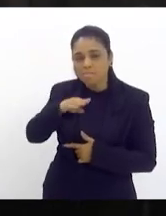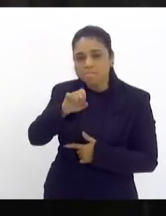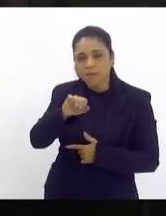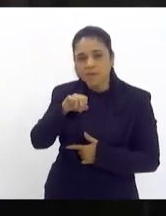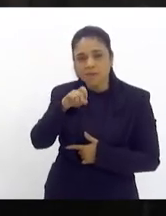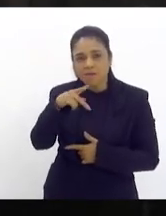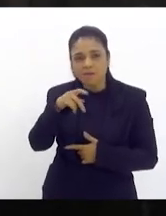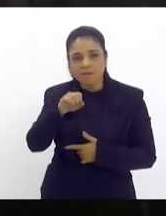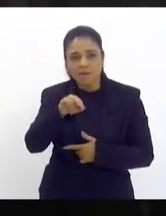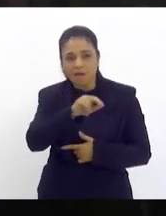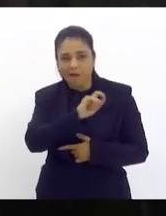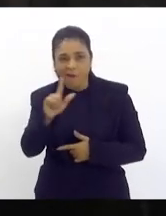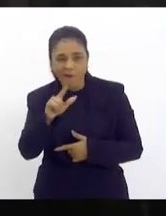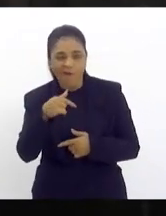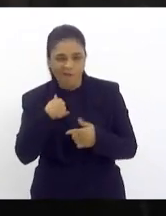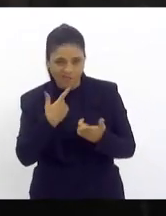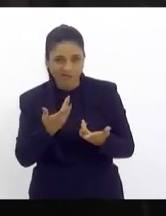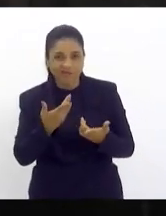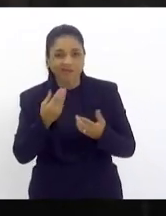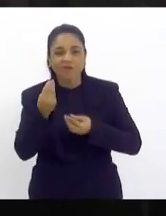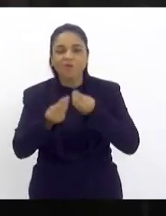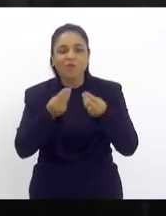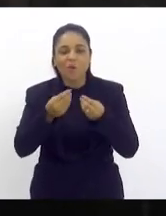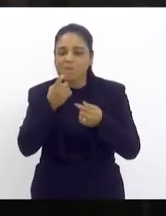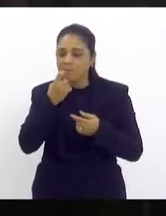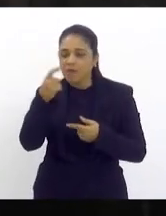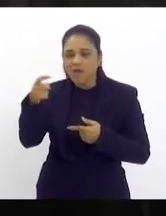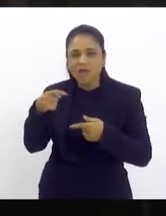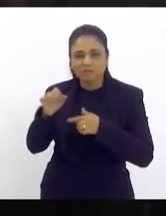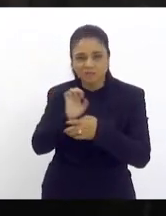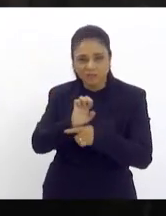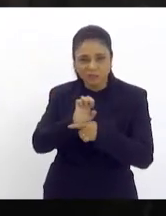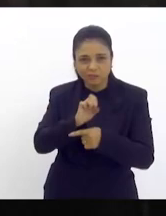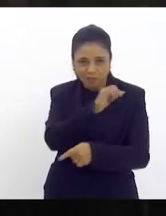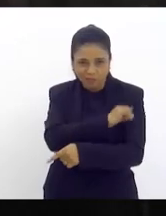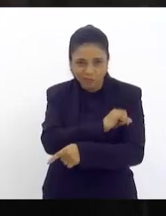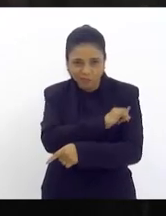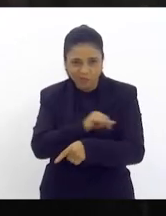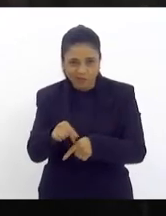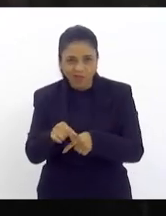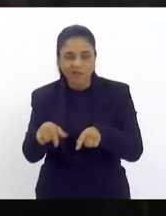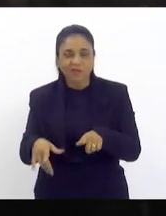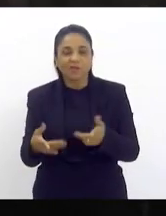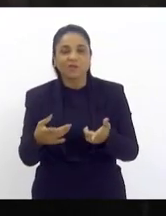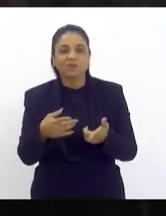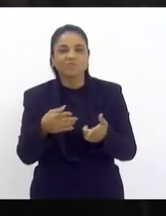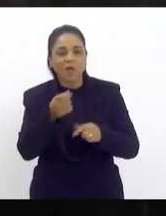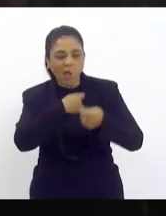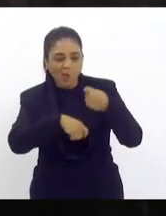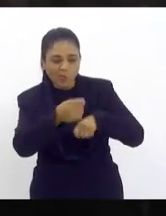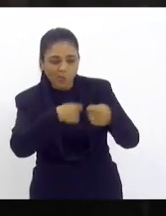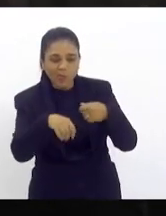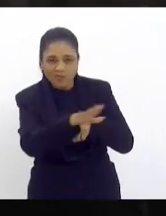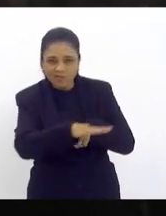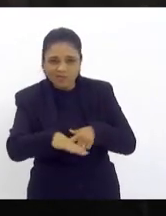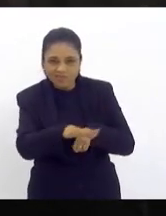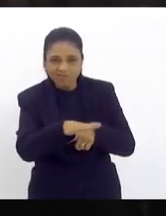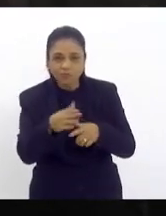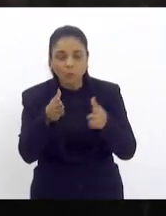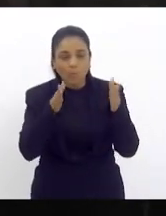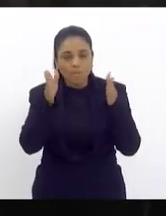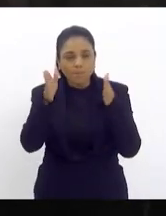próxima a gente aqui no debate da própria economia regional naquele período